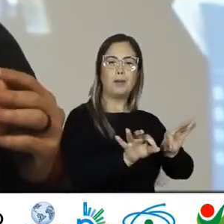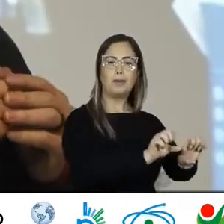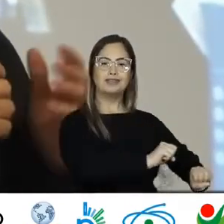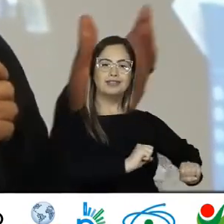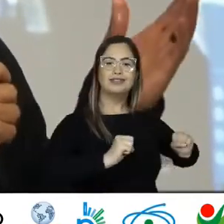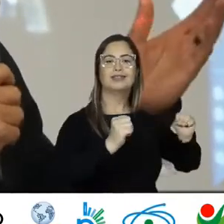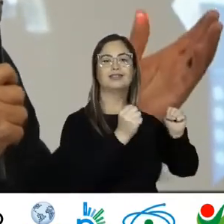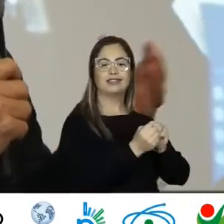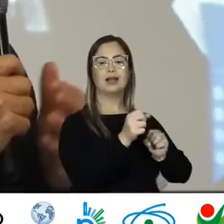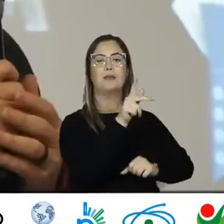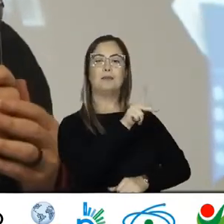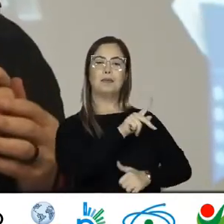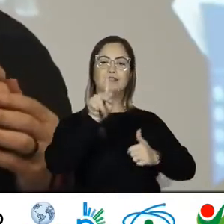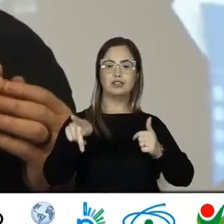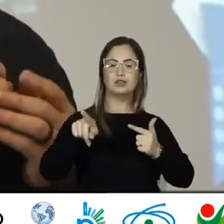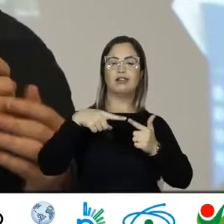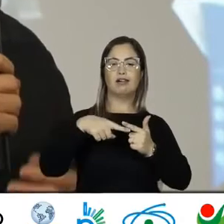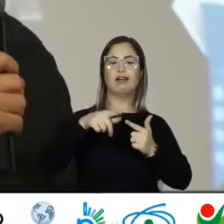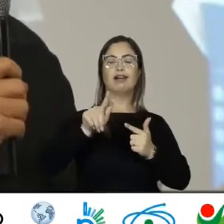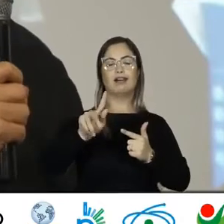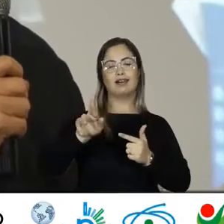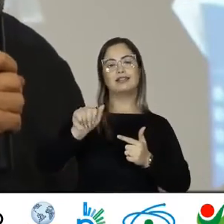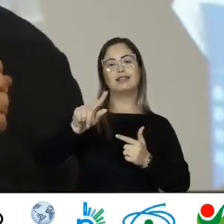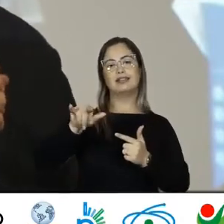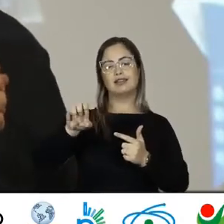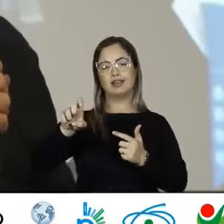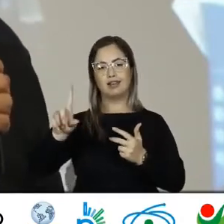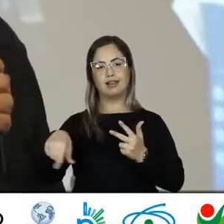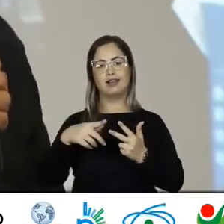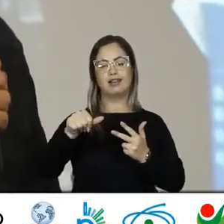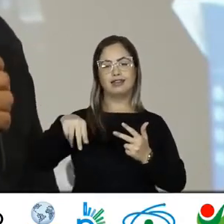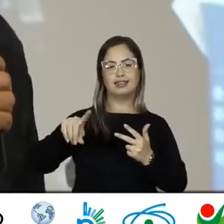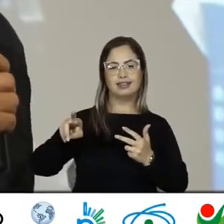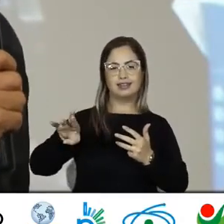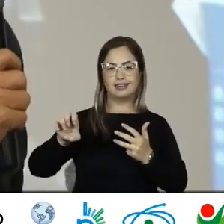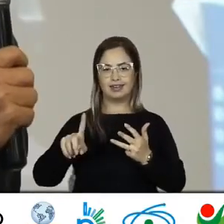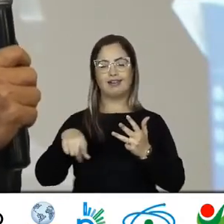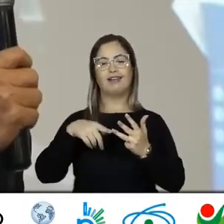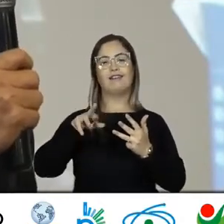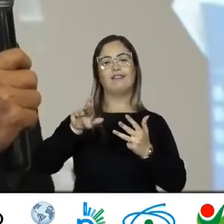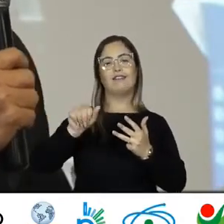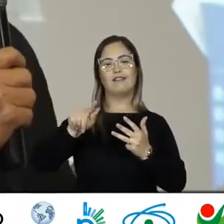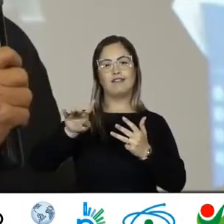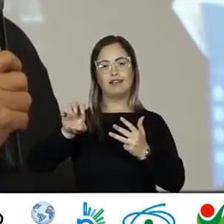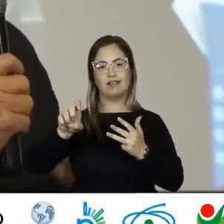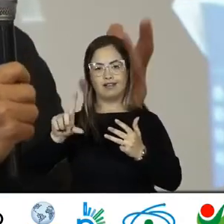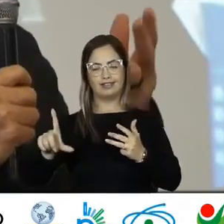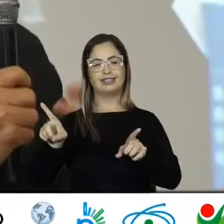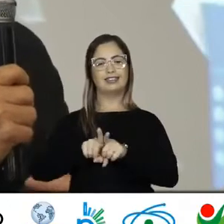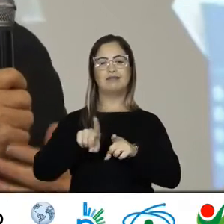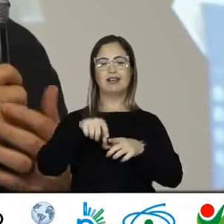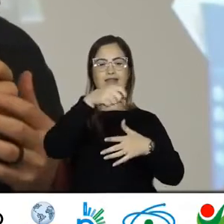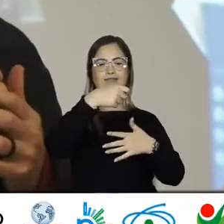A professora Graziella O professor André E o professor Rafael Com a presença Da representação Dicente Da